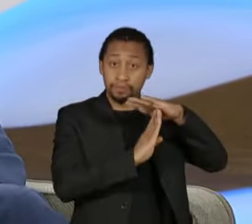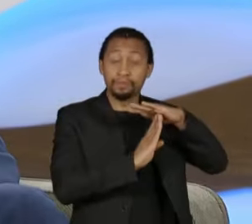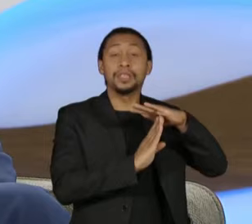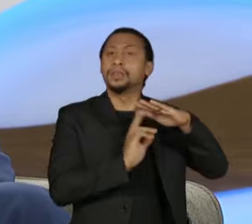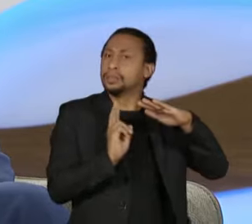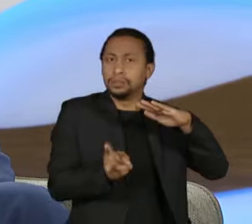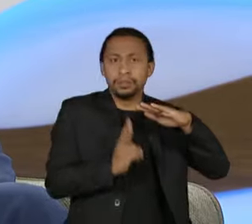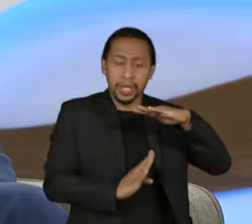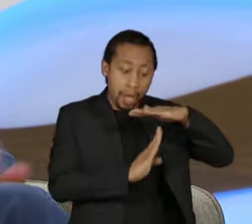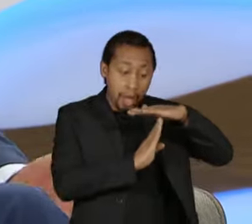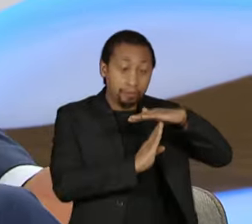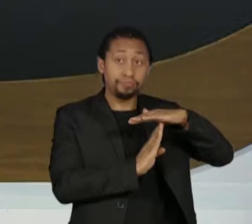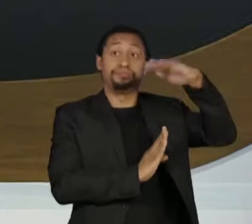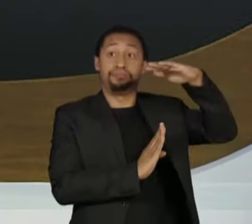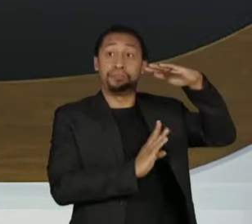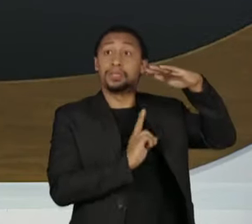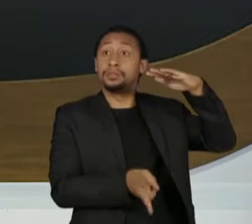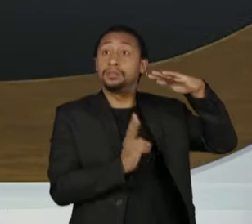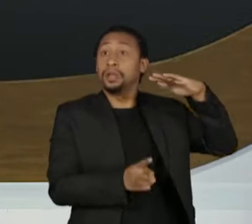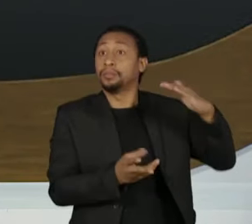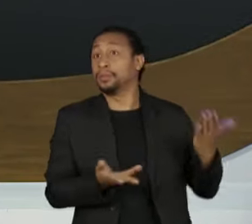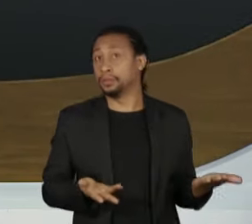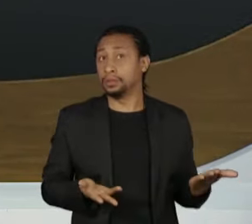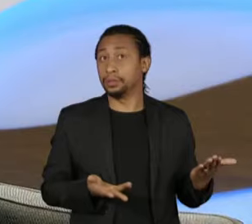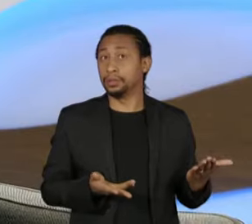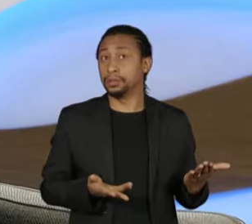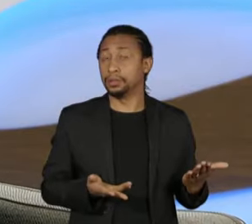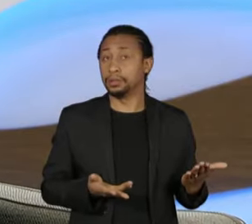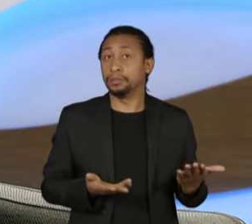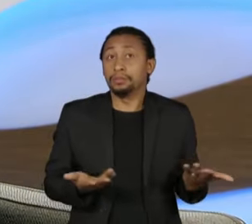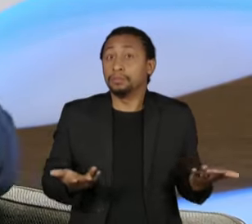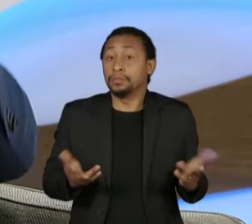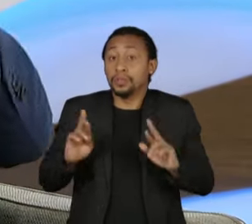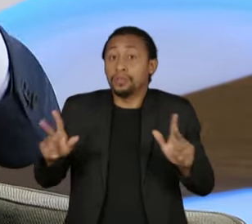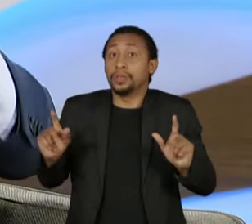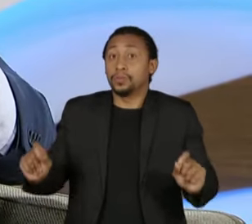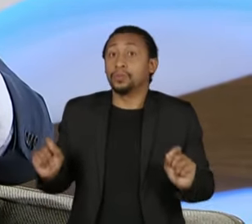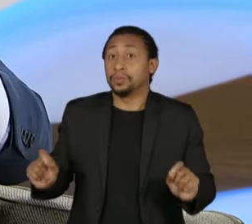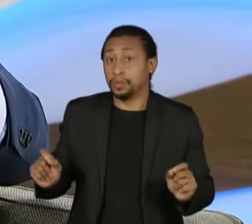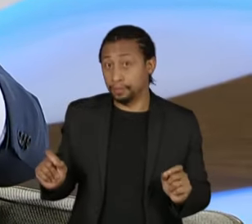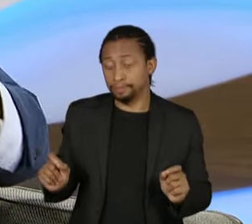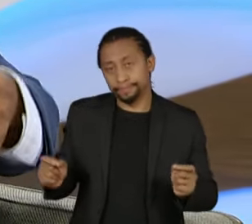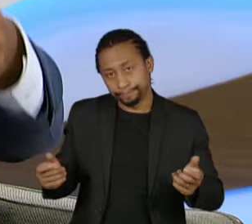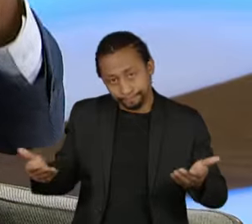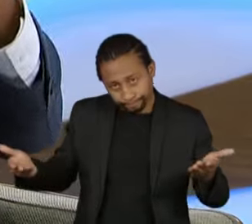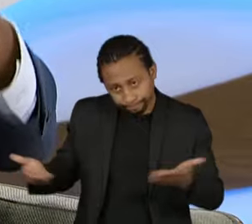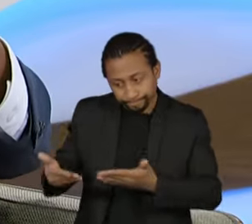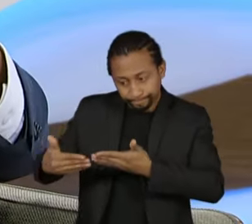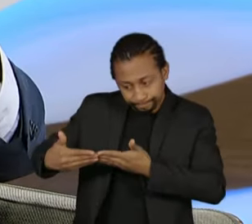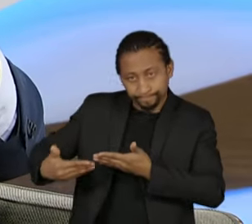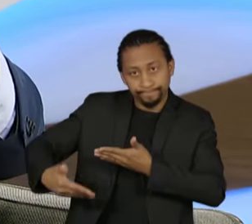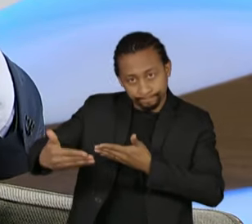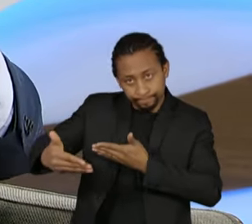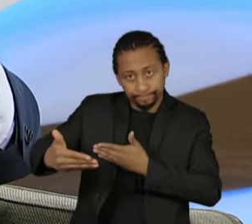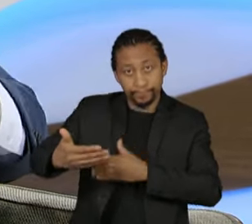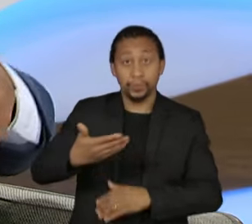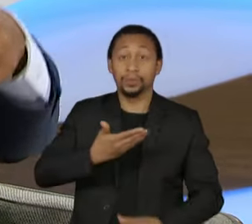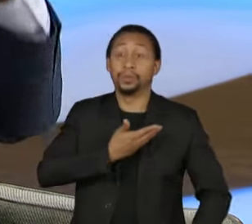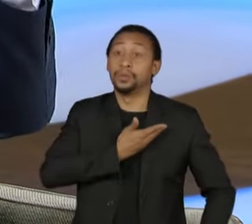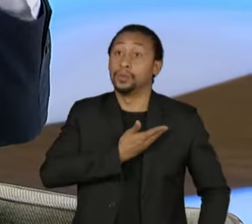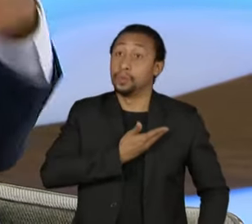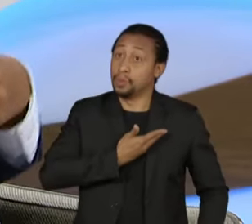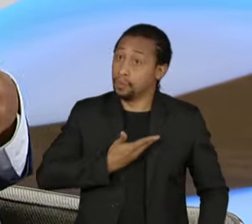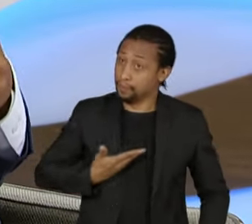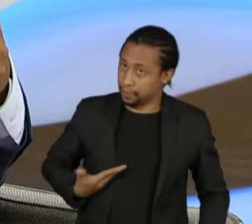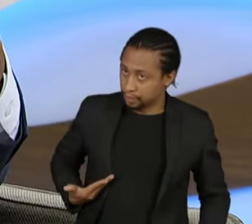teve extra teto? Então, vai produzir déficit aí? Agora, qual é a diferença? É que a partir de agora, tem um governo que não